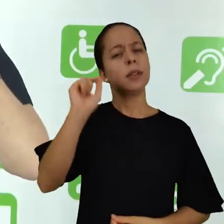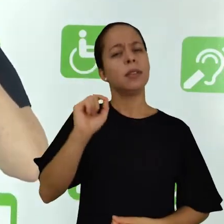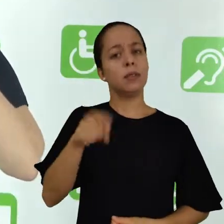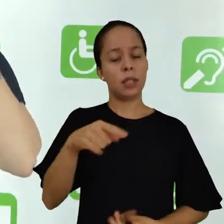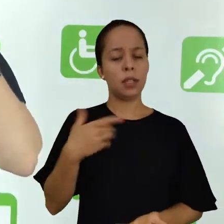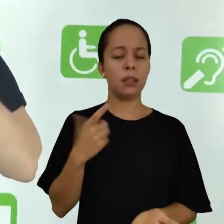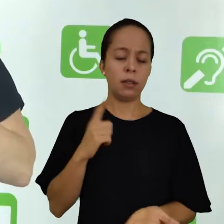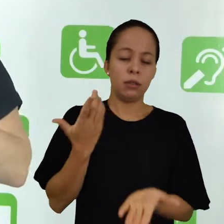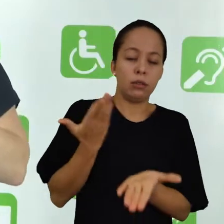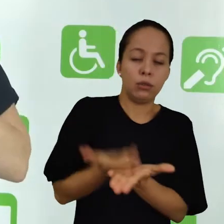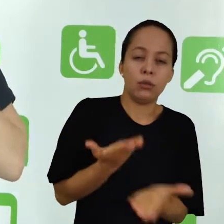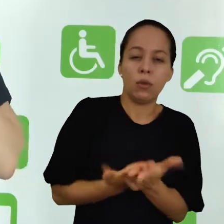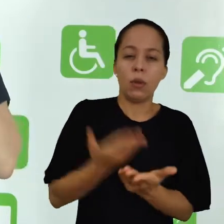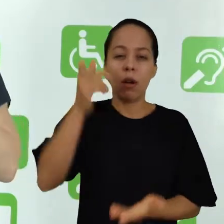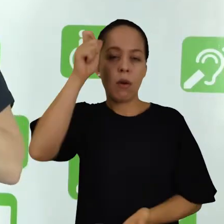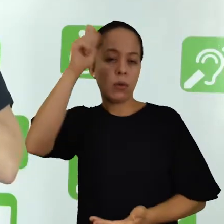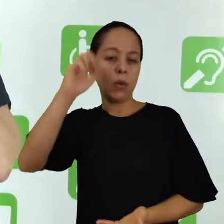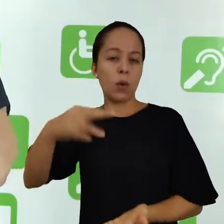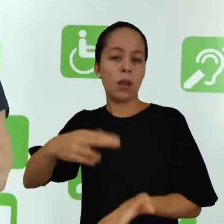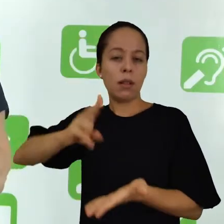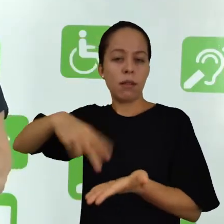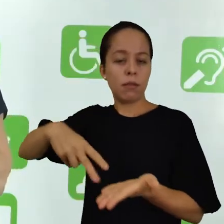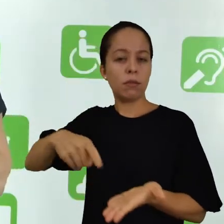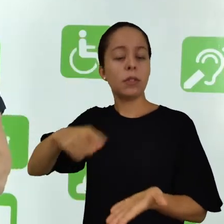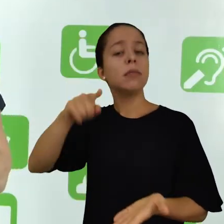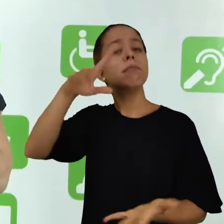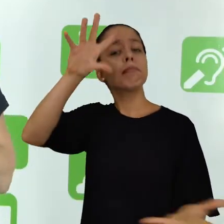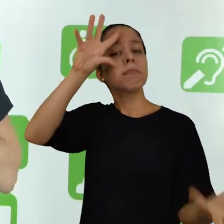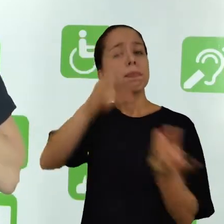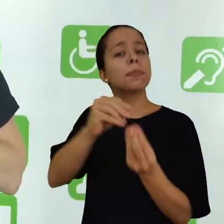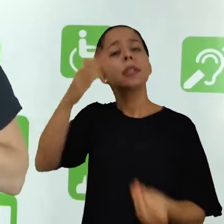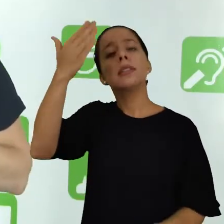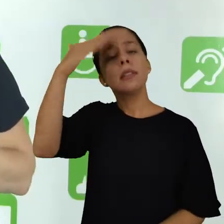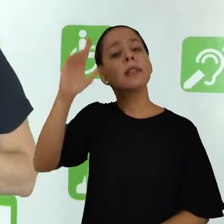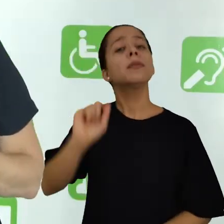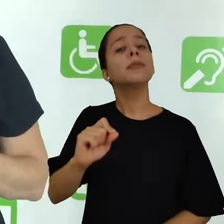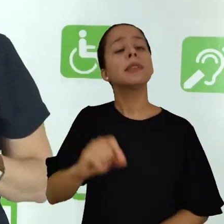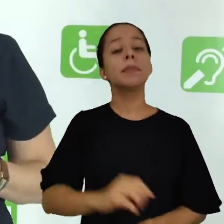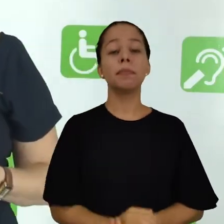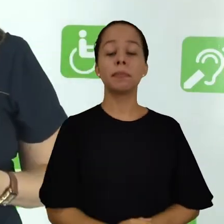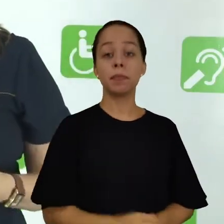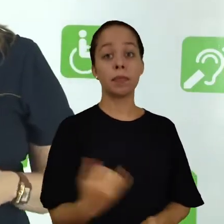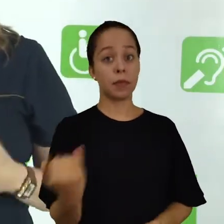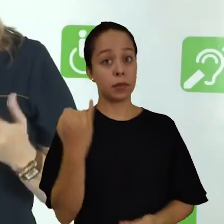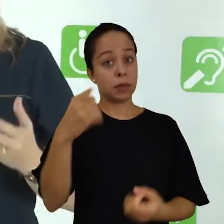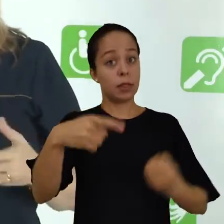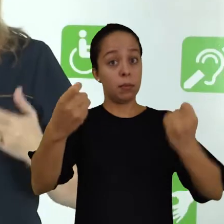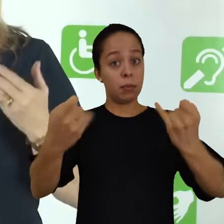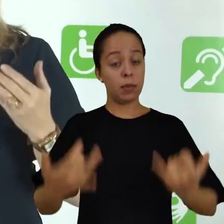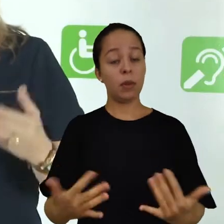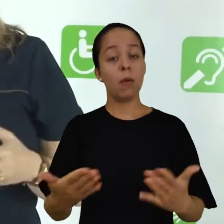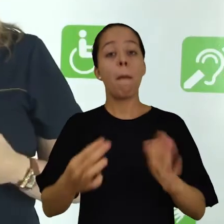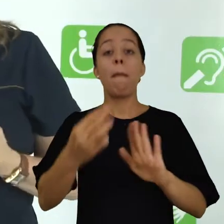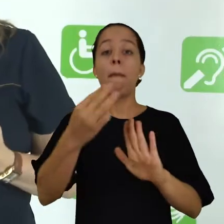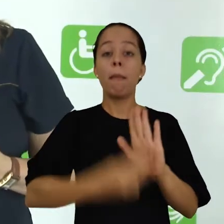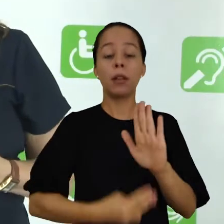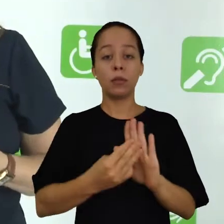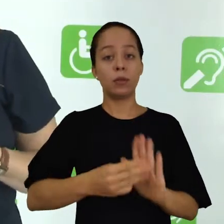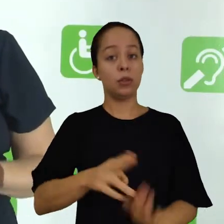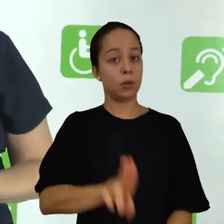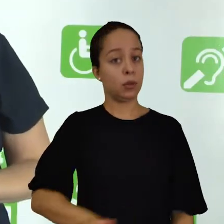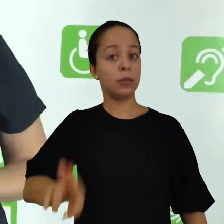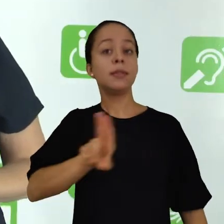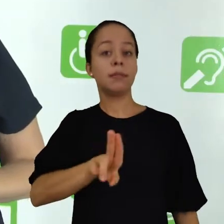estudar tal autor, ao ler esse texto? É importante que você destaque também a metodologia